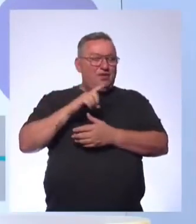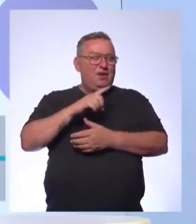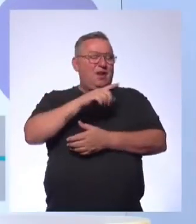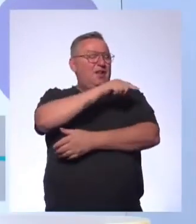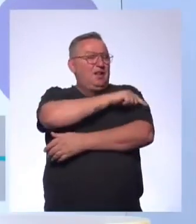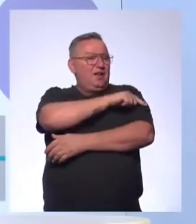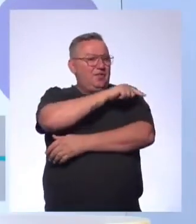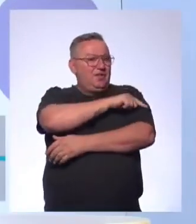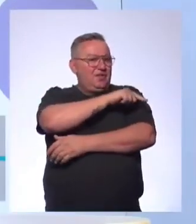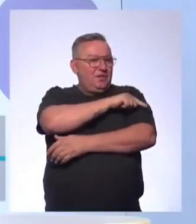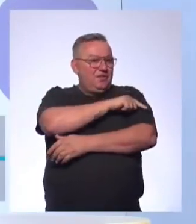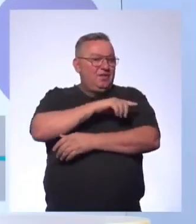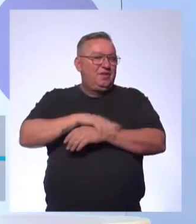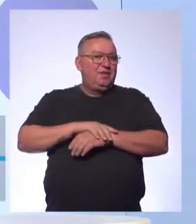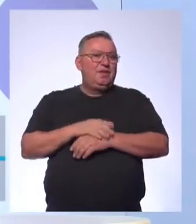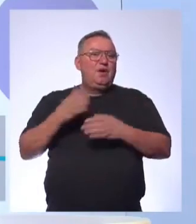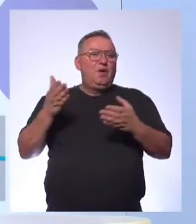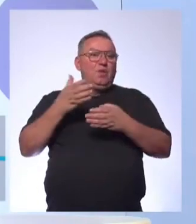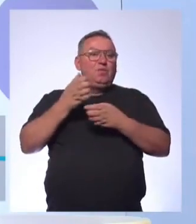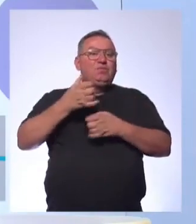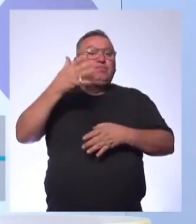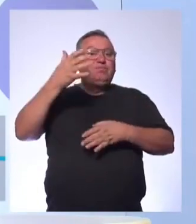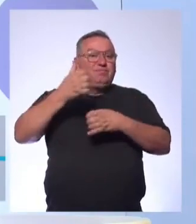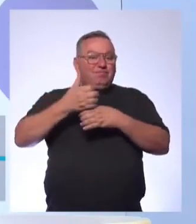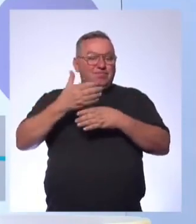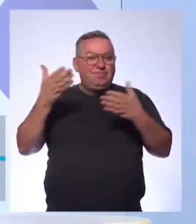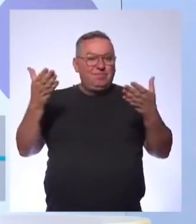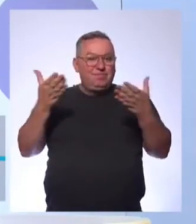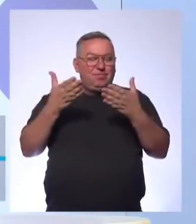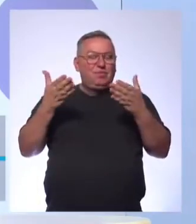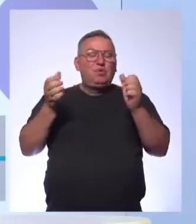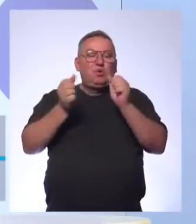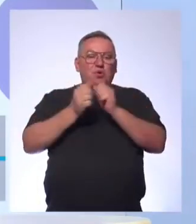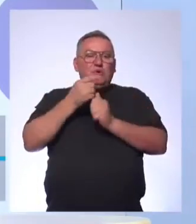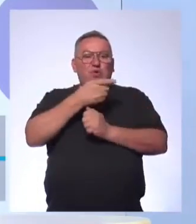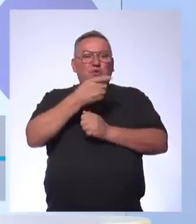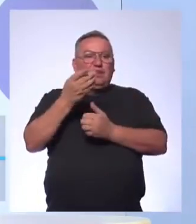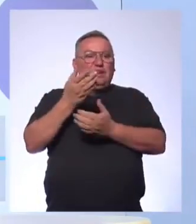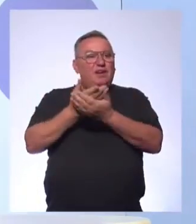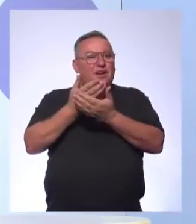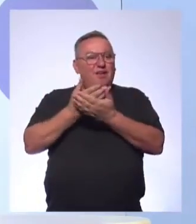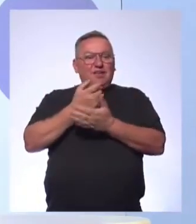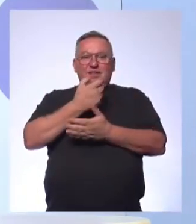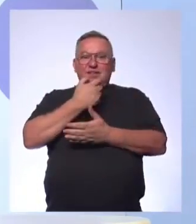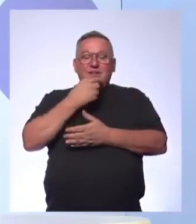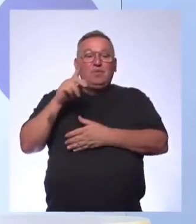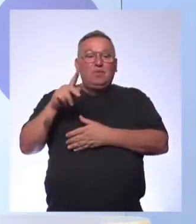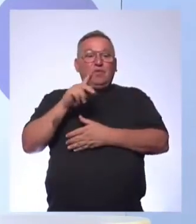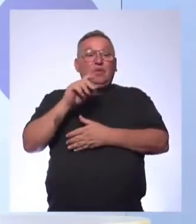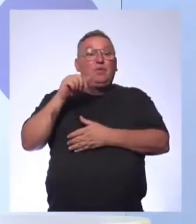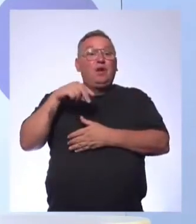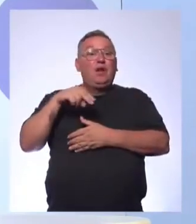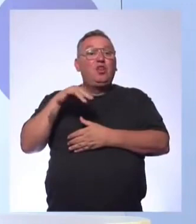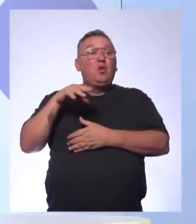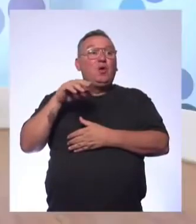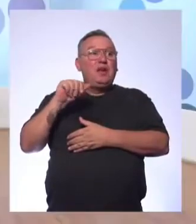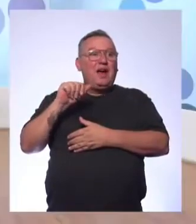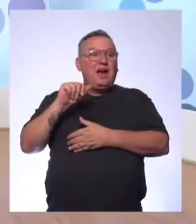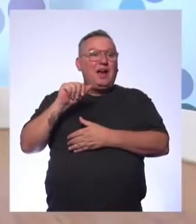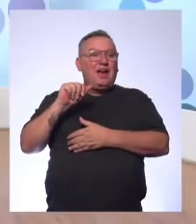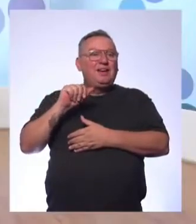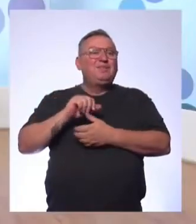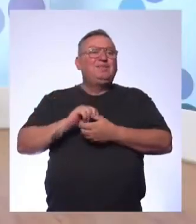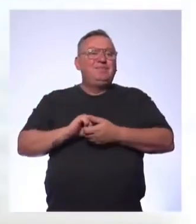sétimo ano I'll be the moderator today Você é moderador Everything that you say, I'll tell teacher Antonia Vou falar para a professora Antonia